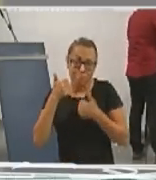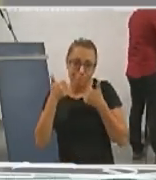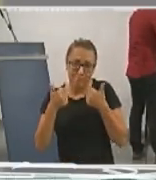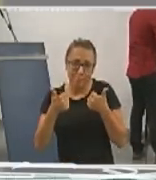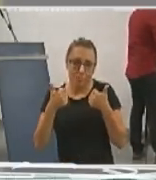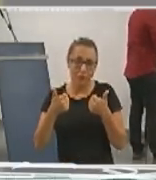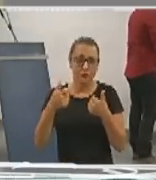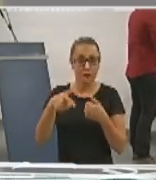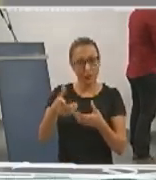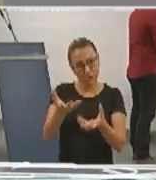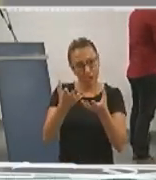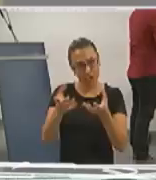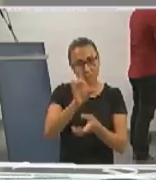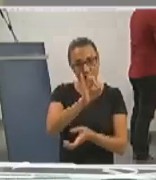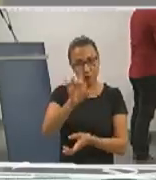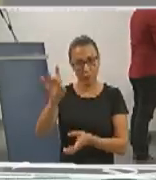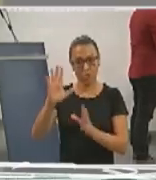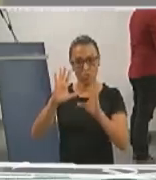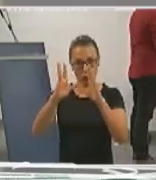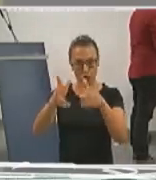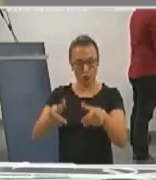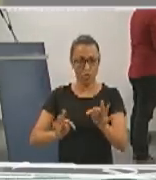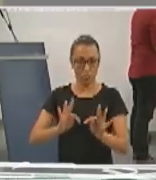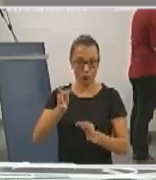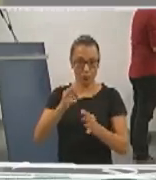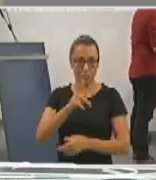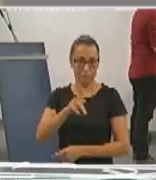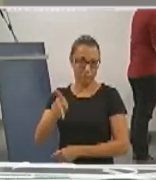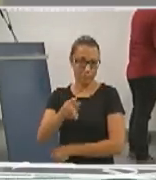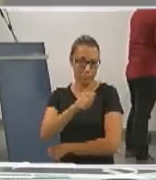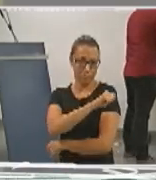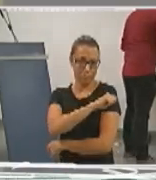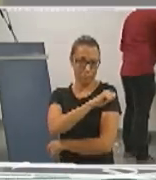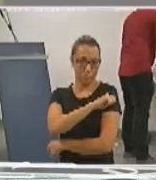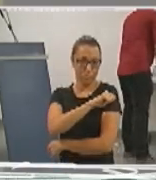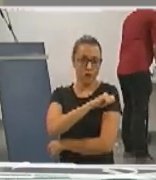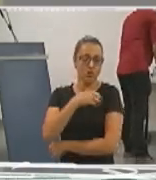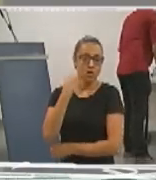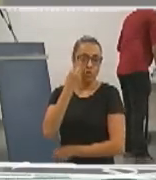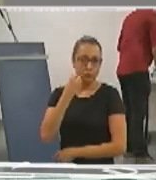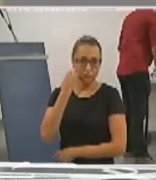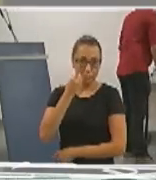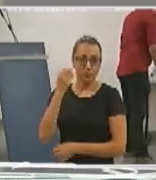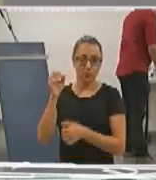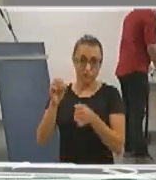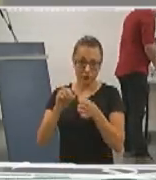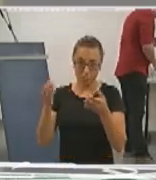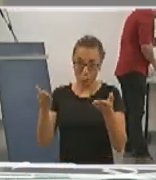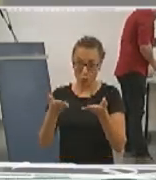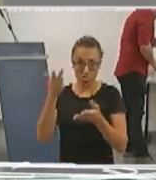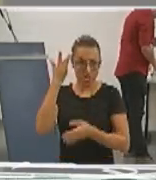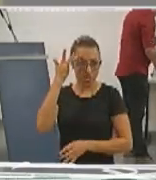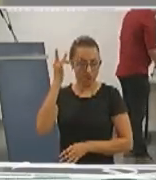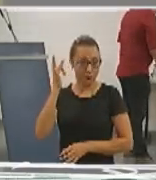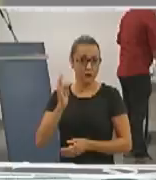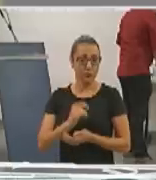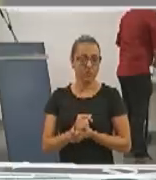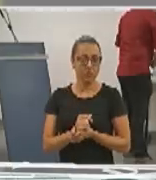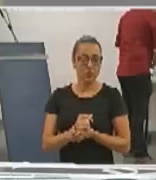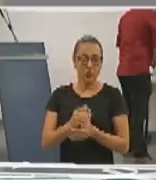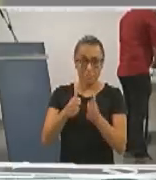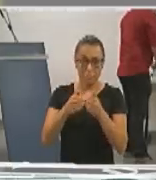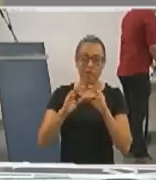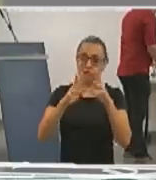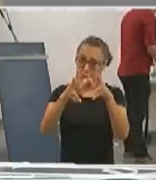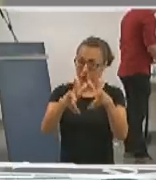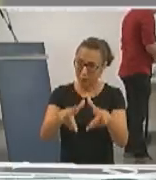nós gostaríamos da participação de todos os técnicos, docentes e discentes em um teste que nós estamos realizando hoje e amanhã. Então, eu peço a